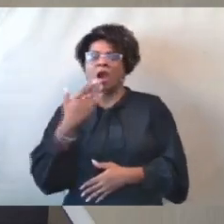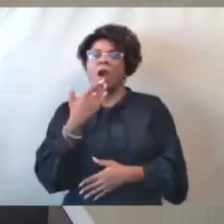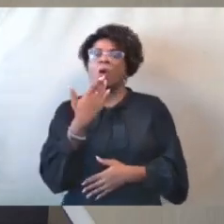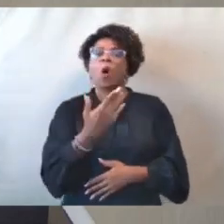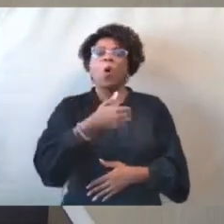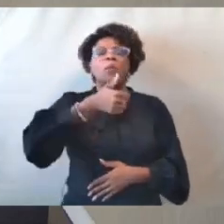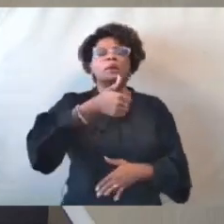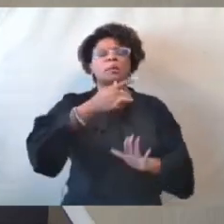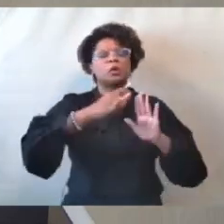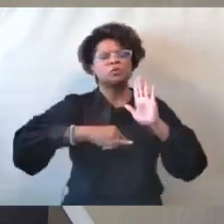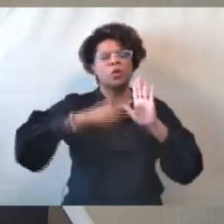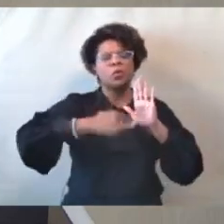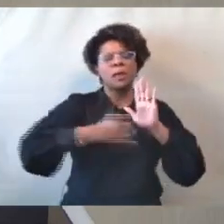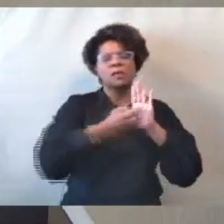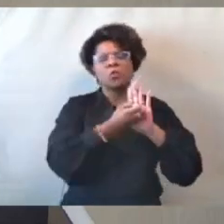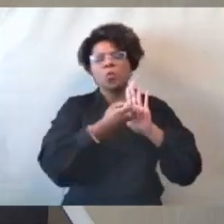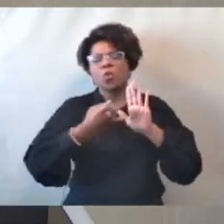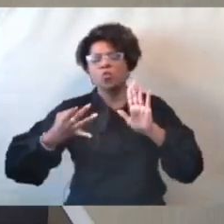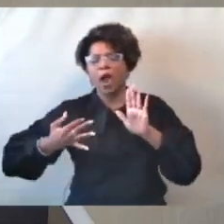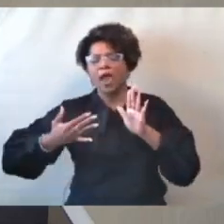procedimentos subsequentes?